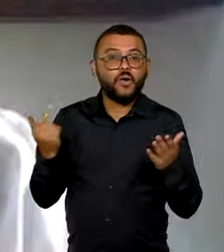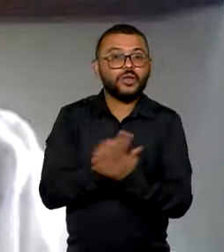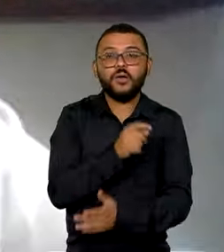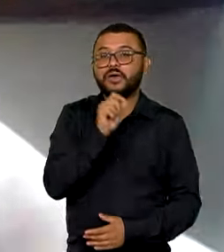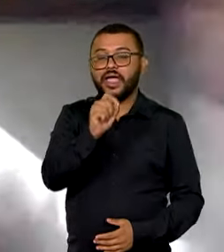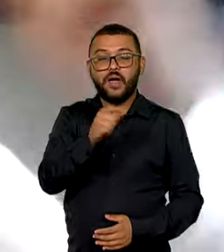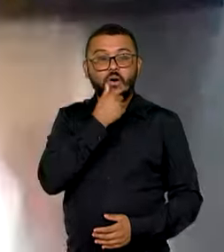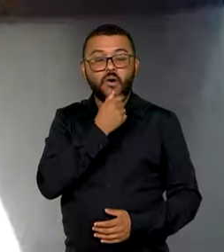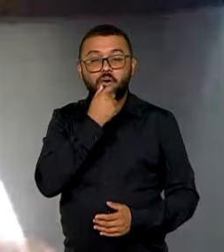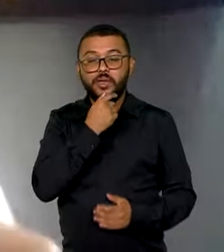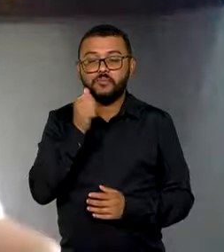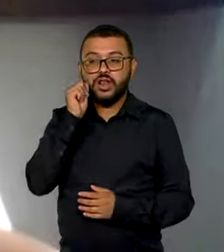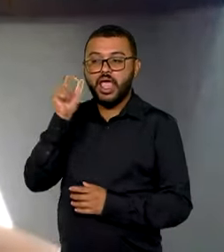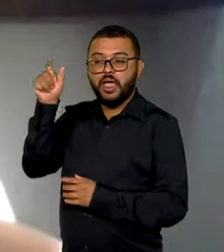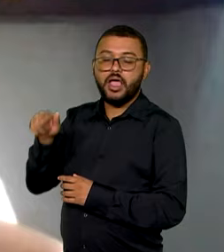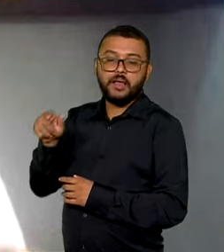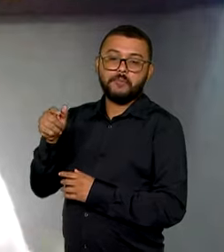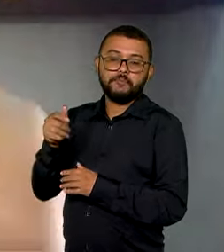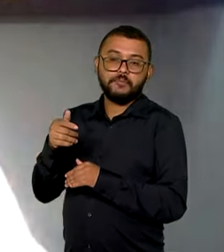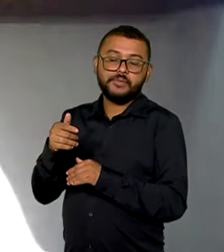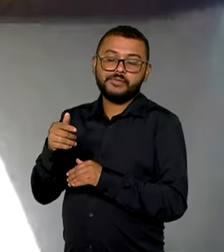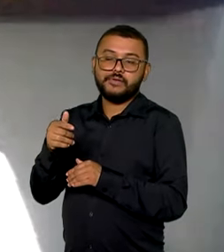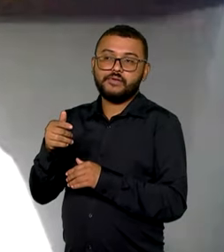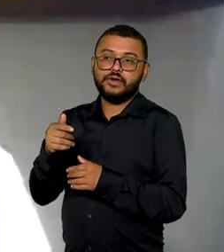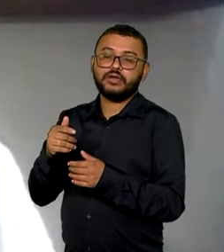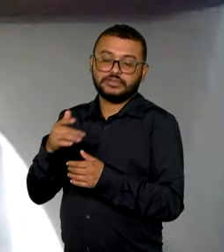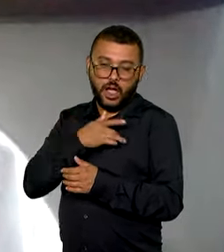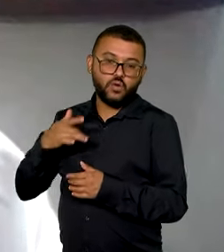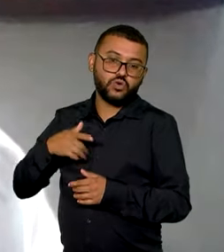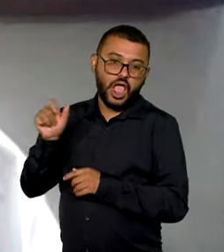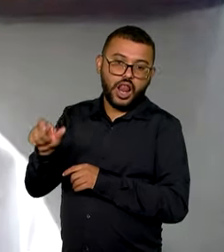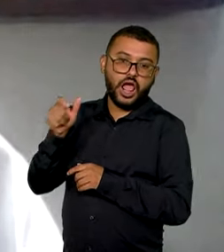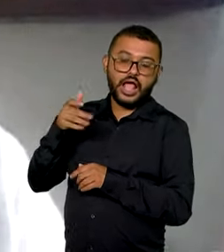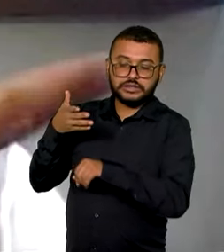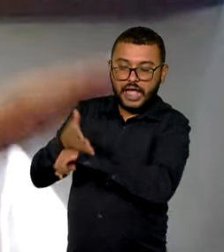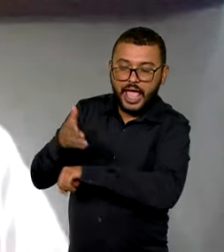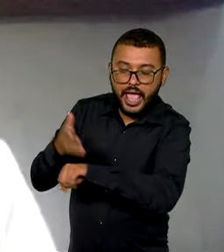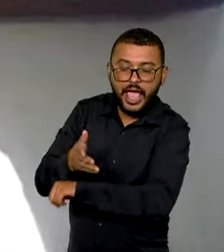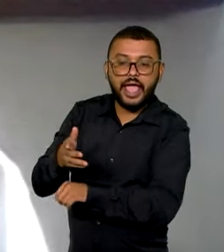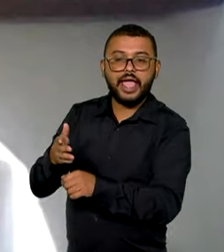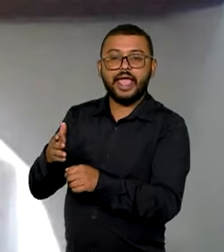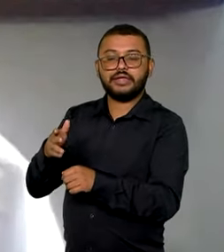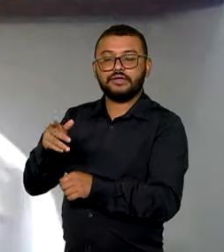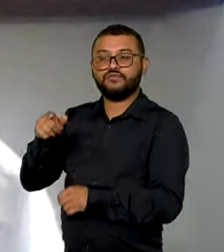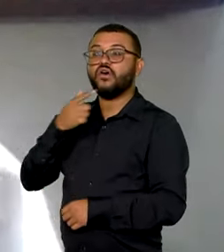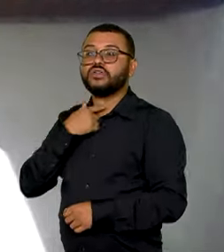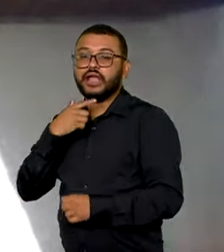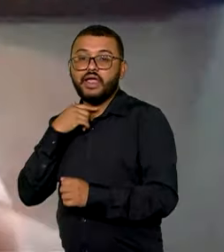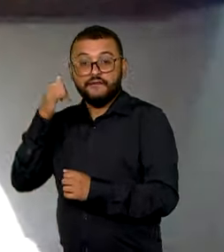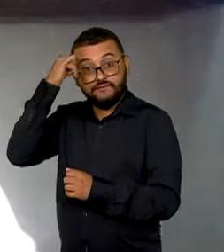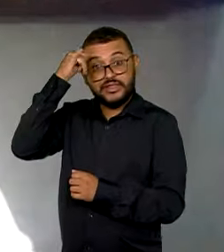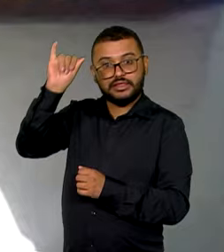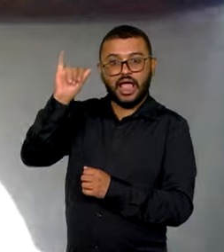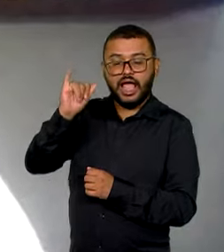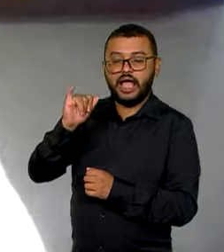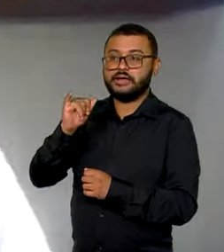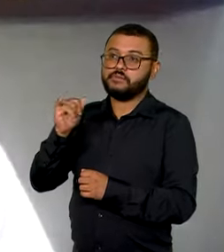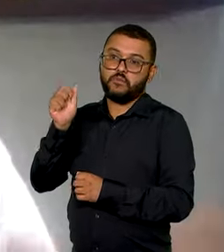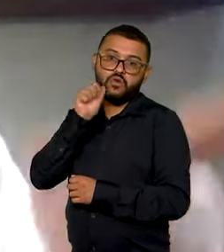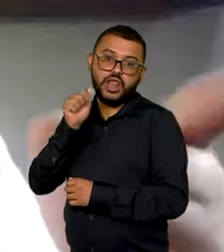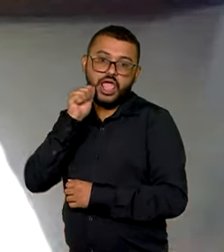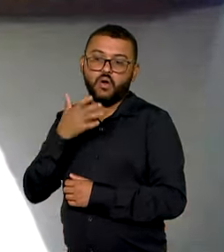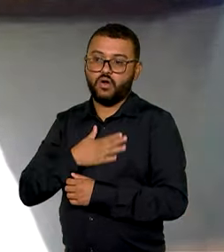mais comprometida do que as mulheres, né? Porque as mulheres acessam mais medidas preventivas, as mulheres